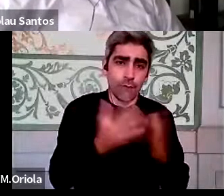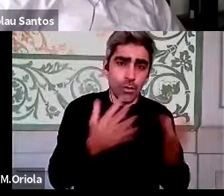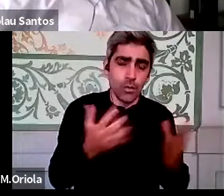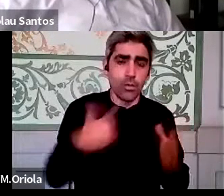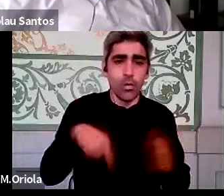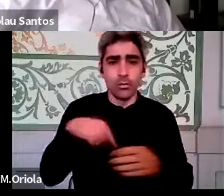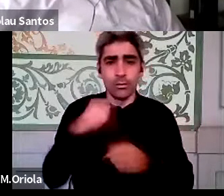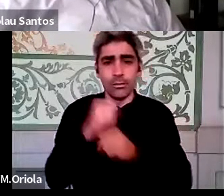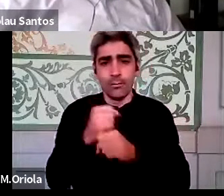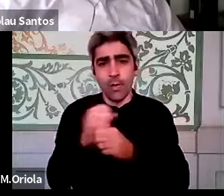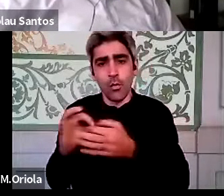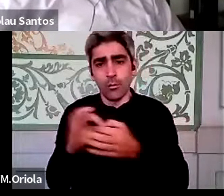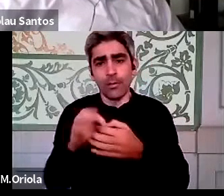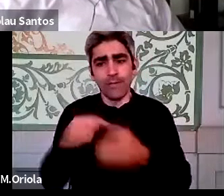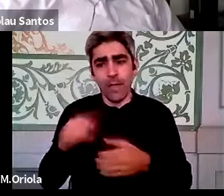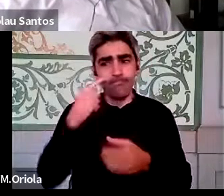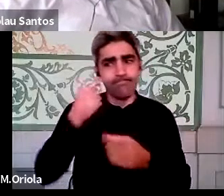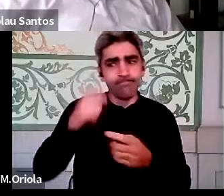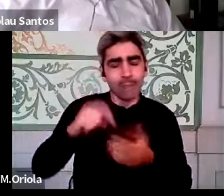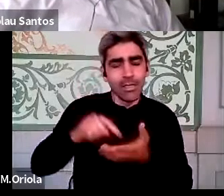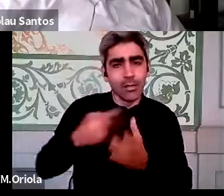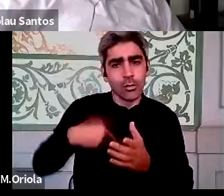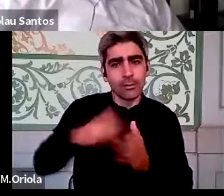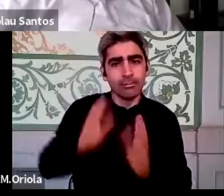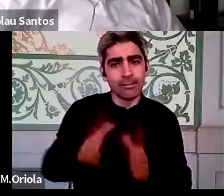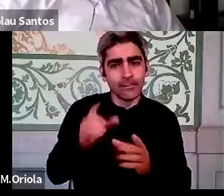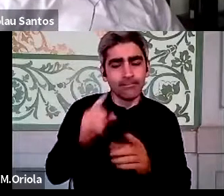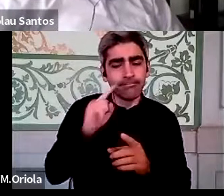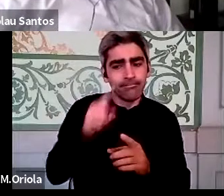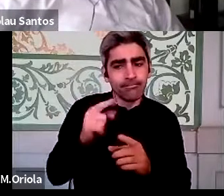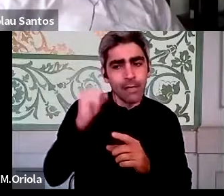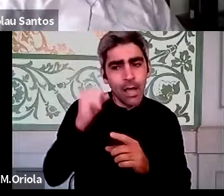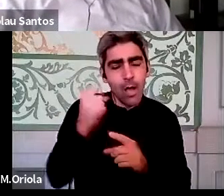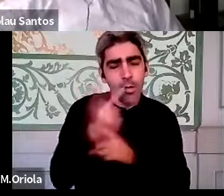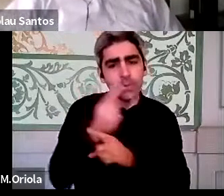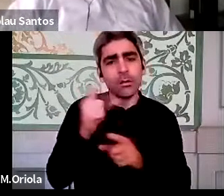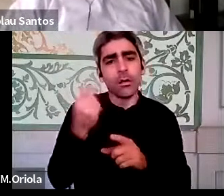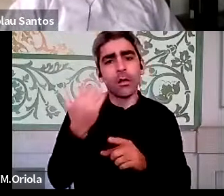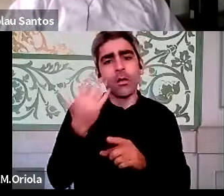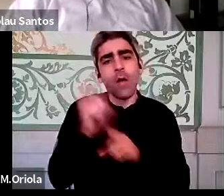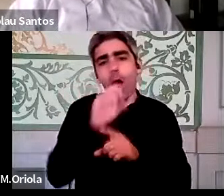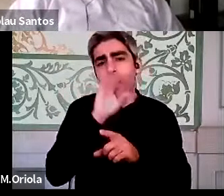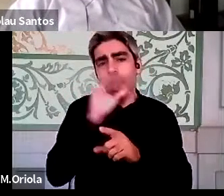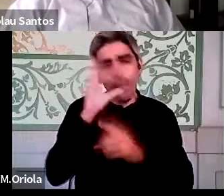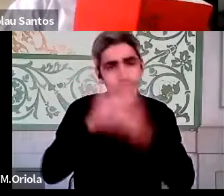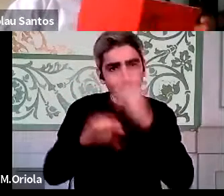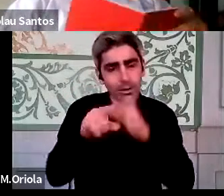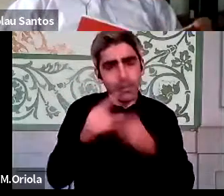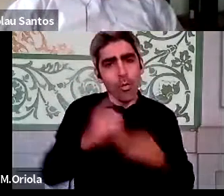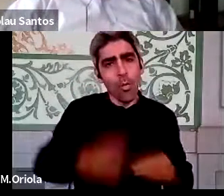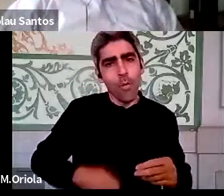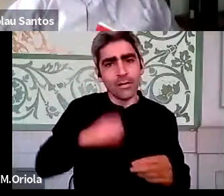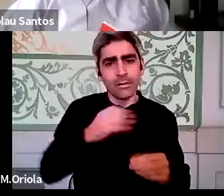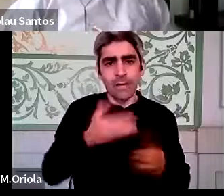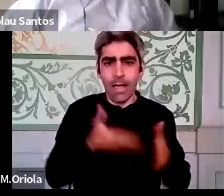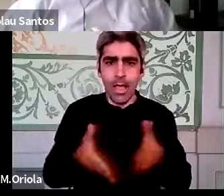colaborativo é enfrentar este teste, e julgo que temos que nos agarrar aos ganhos, às lições aprendidas, e sobretudo à confiança de que o caminho é por